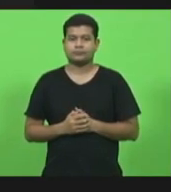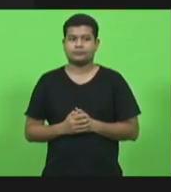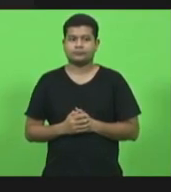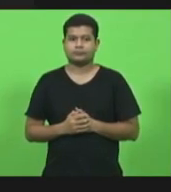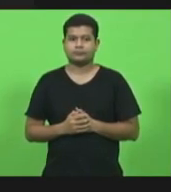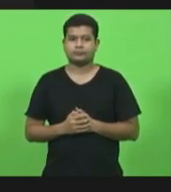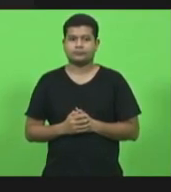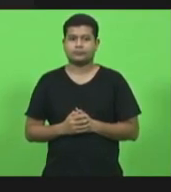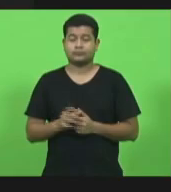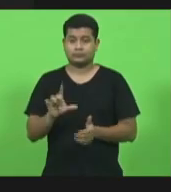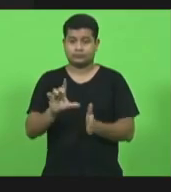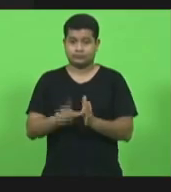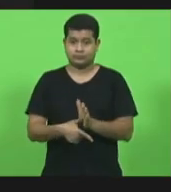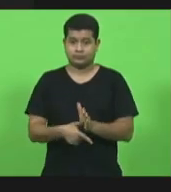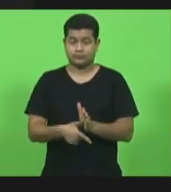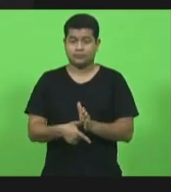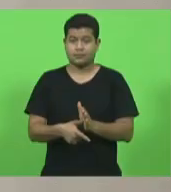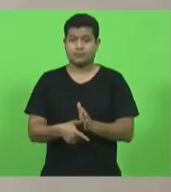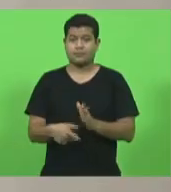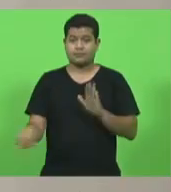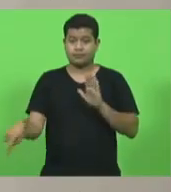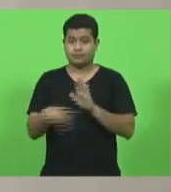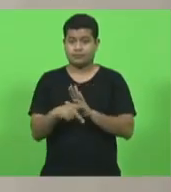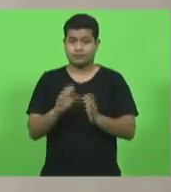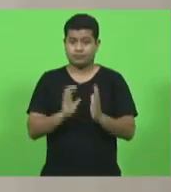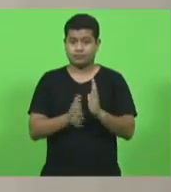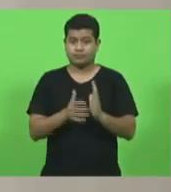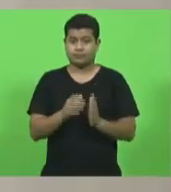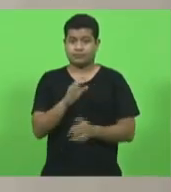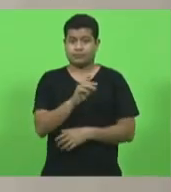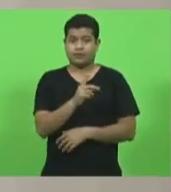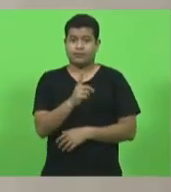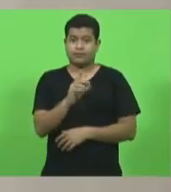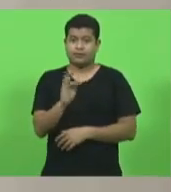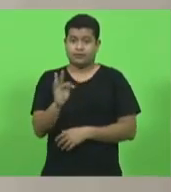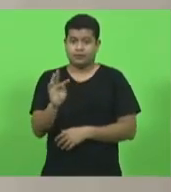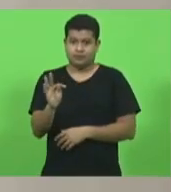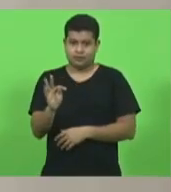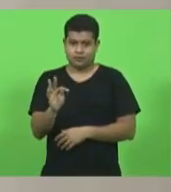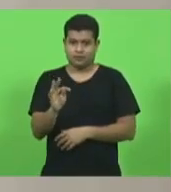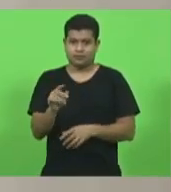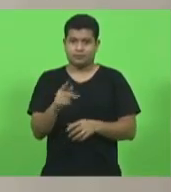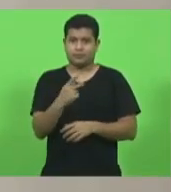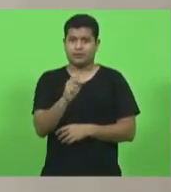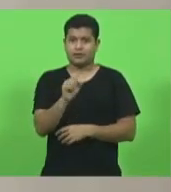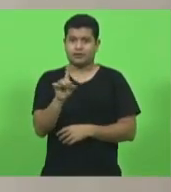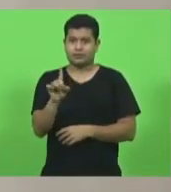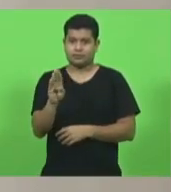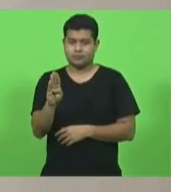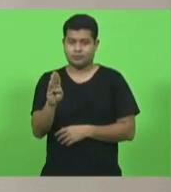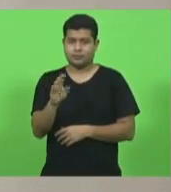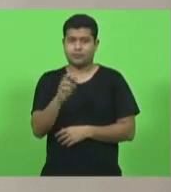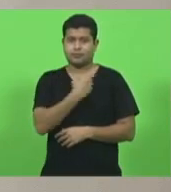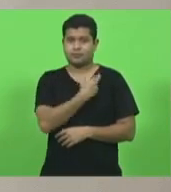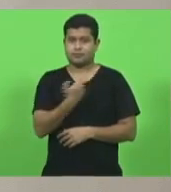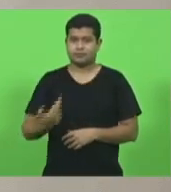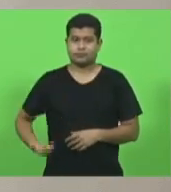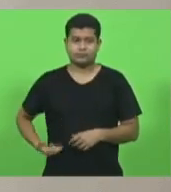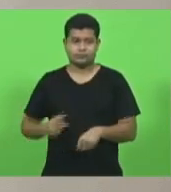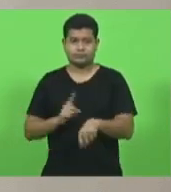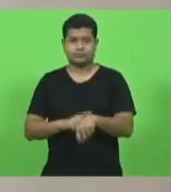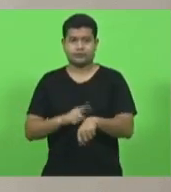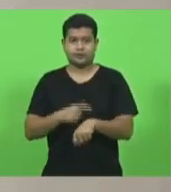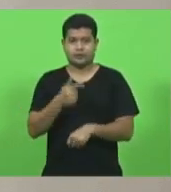Próximo horário pertence ao bloco PDT, PSDB e Republicanos. Tempo de 7 minutos e 30